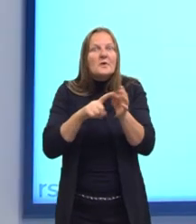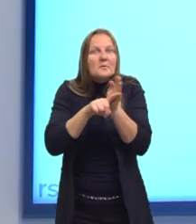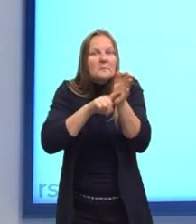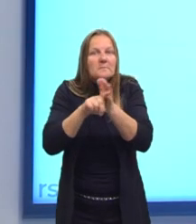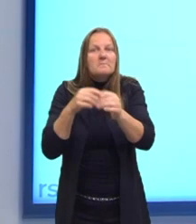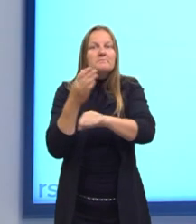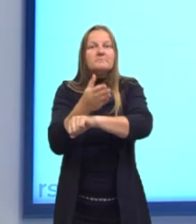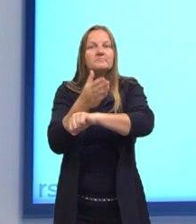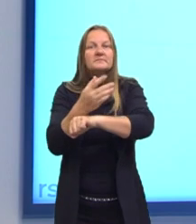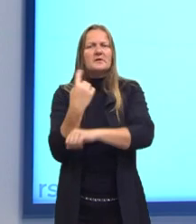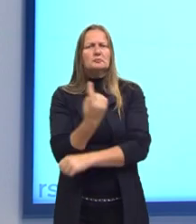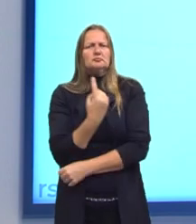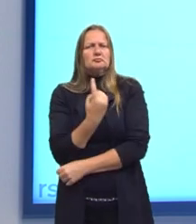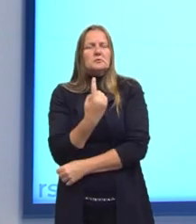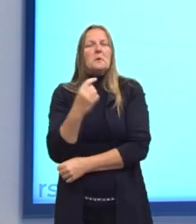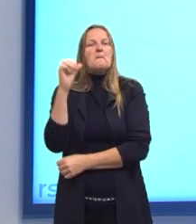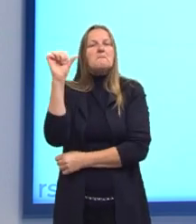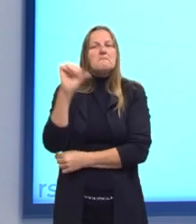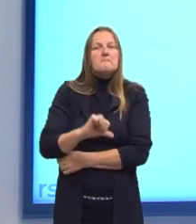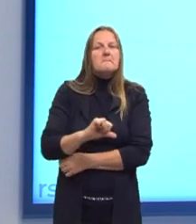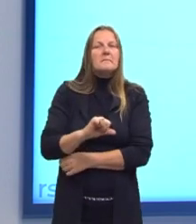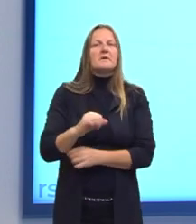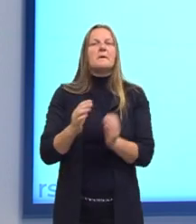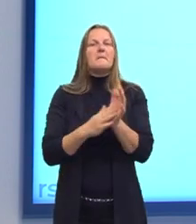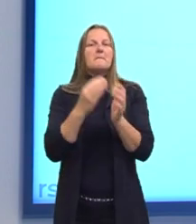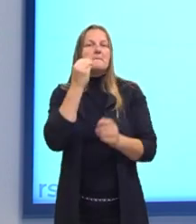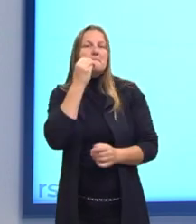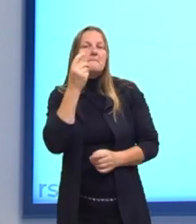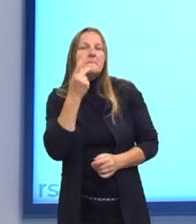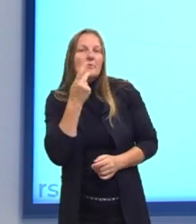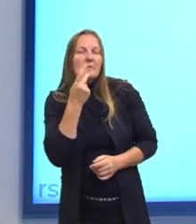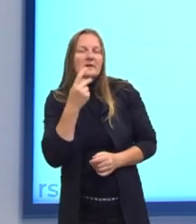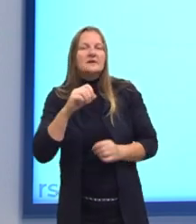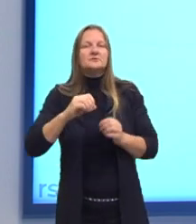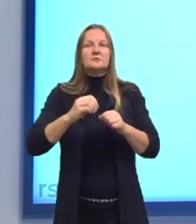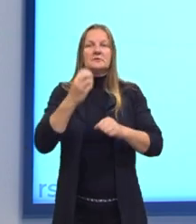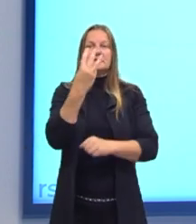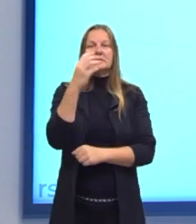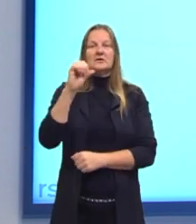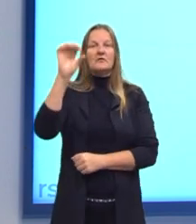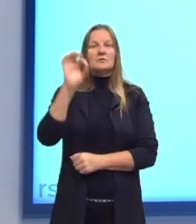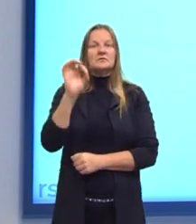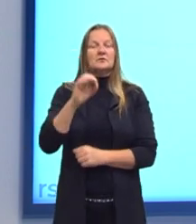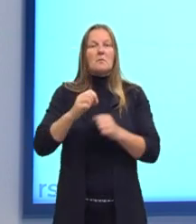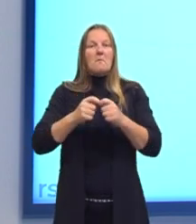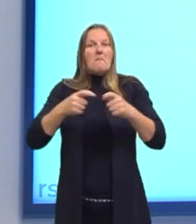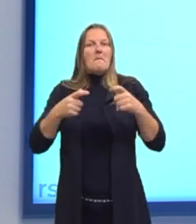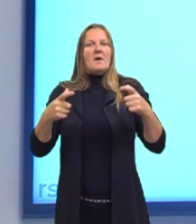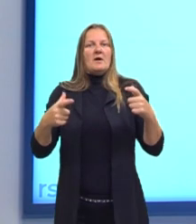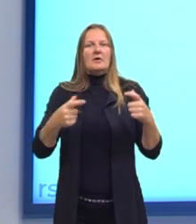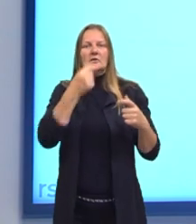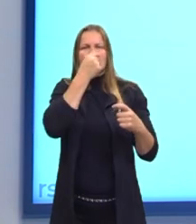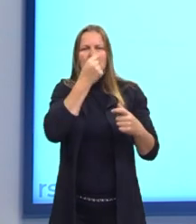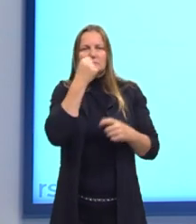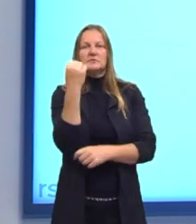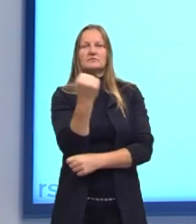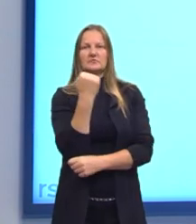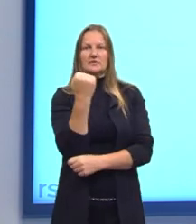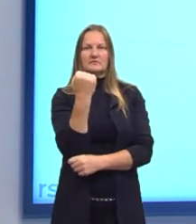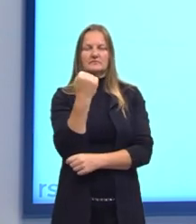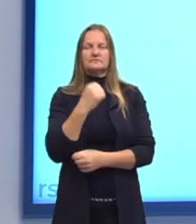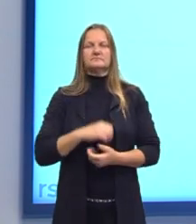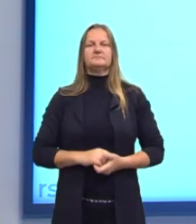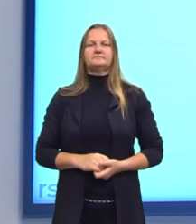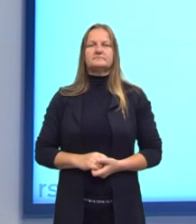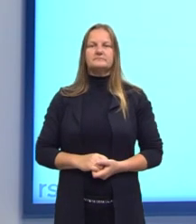participantes solitários apresentaram uma probabilidade 39% maior para os sintomas mais agudos.